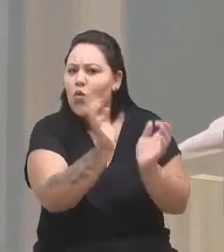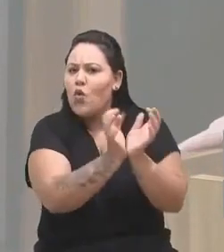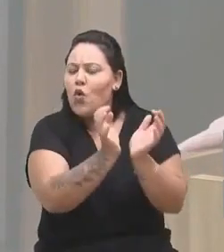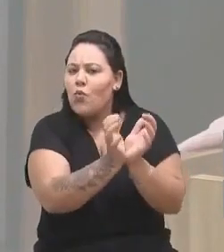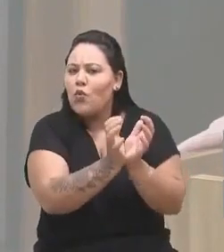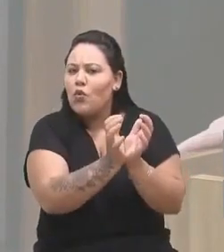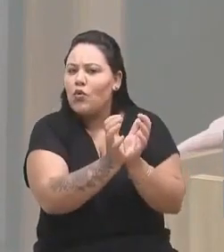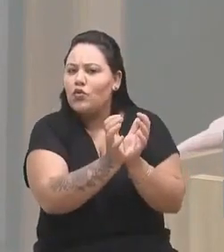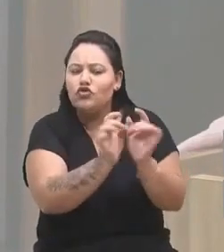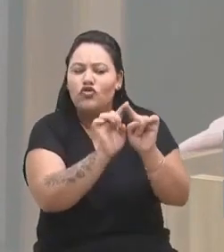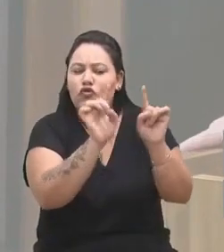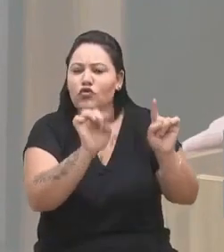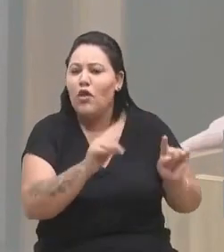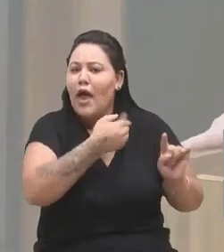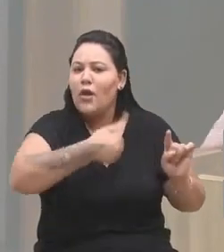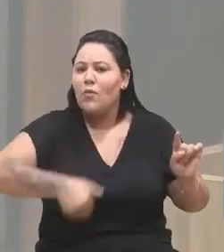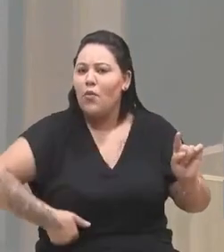me falou.